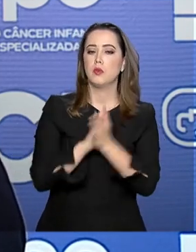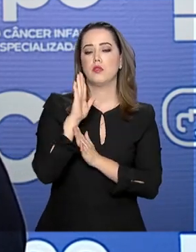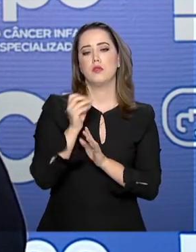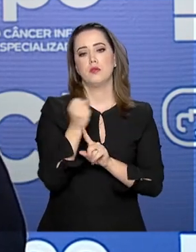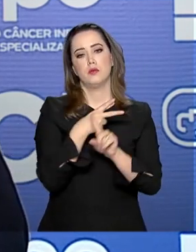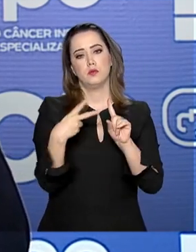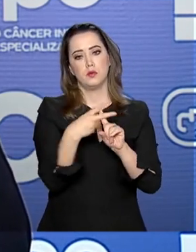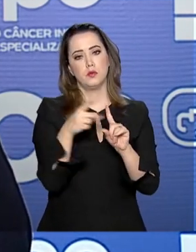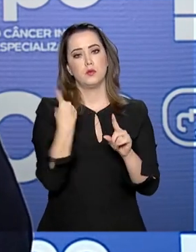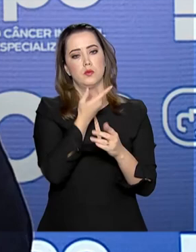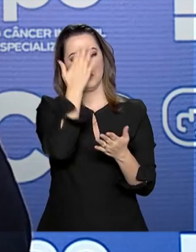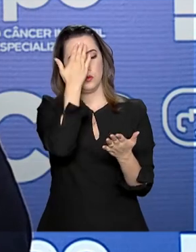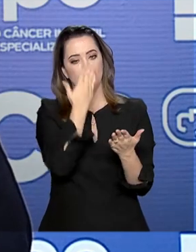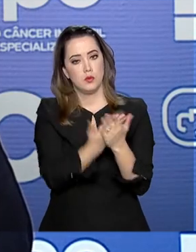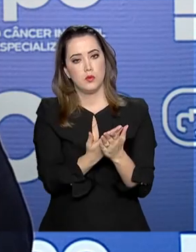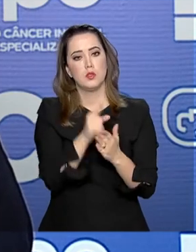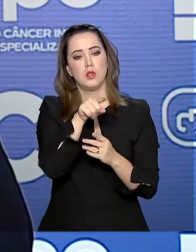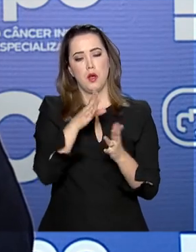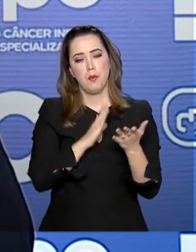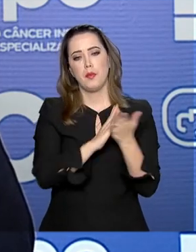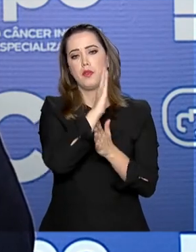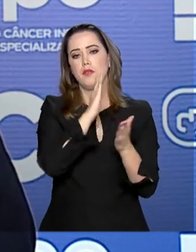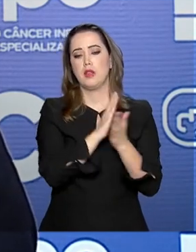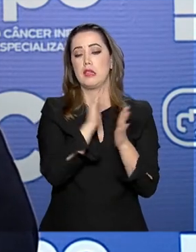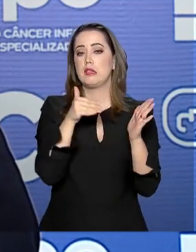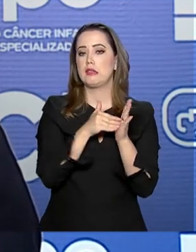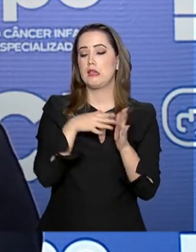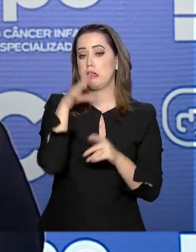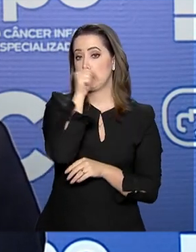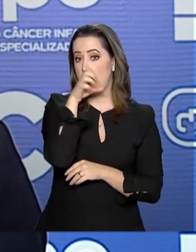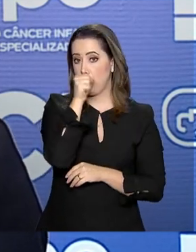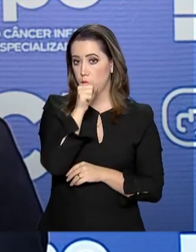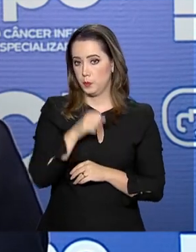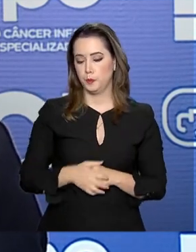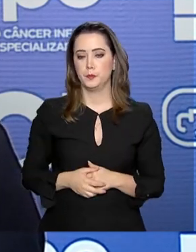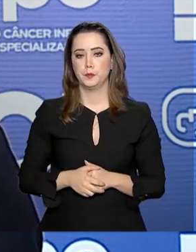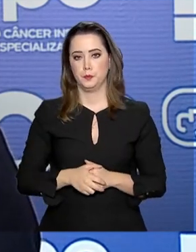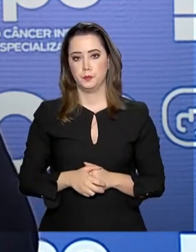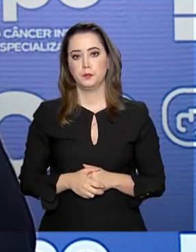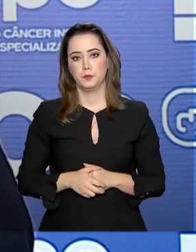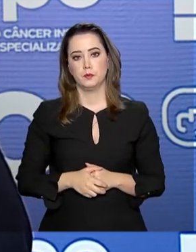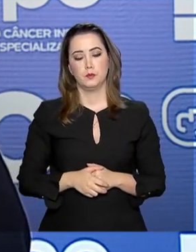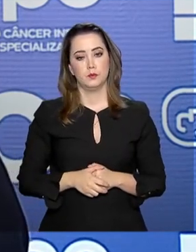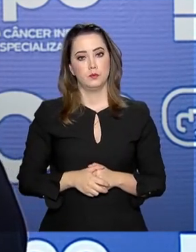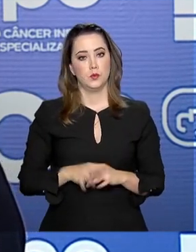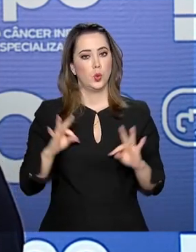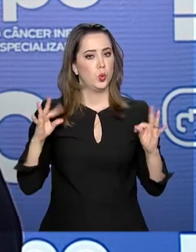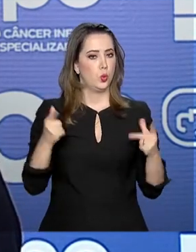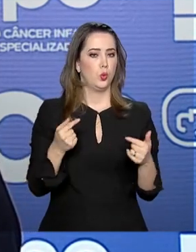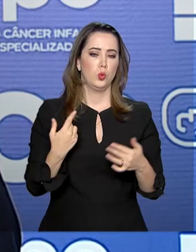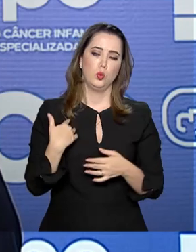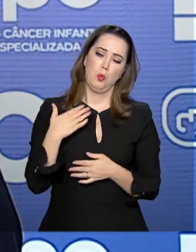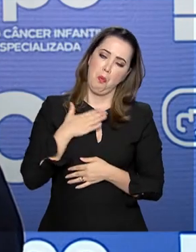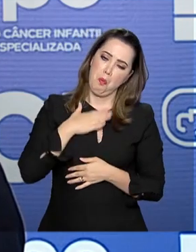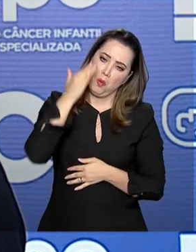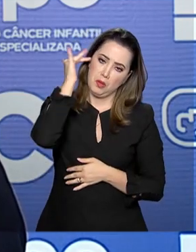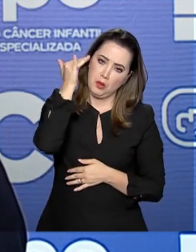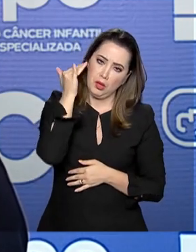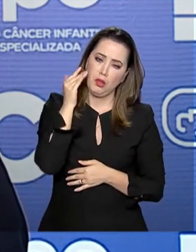acreditamos que ela seja aprovada até sábado. E tudo, no meu entender,